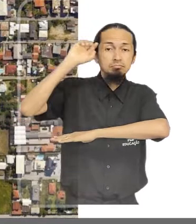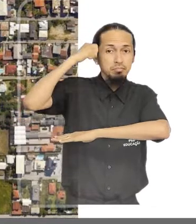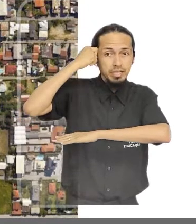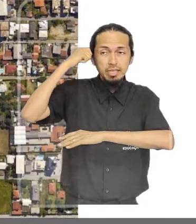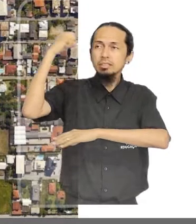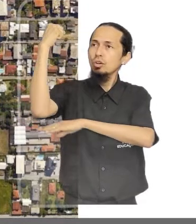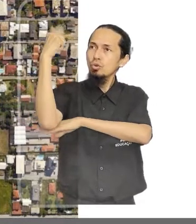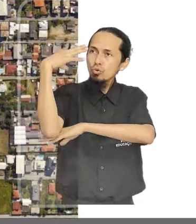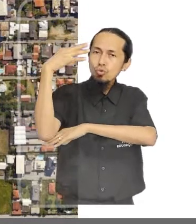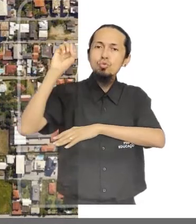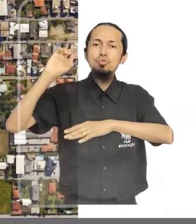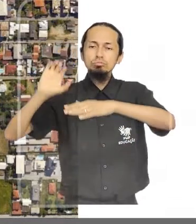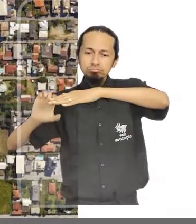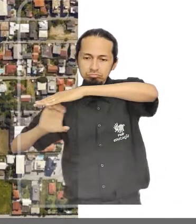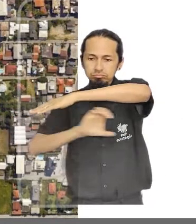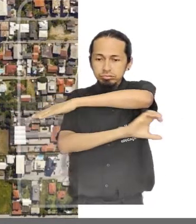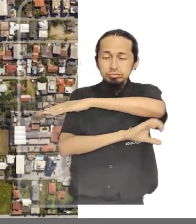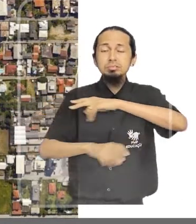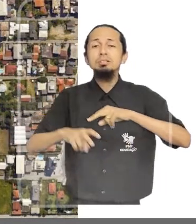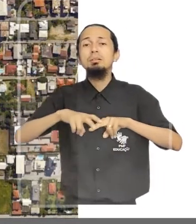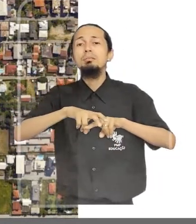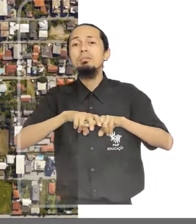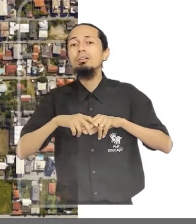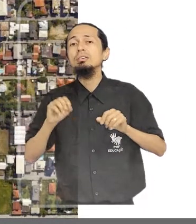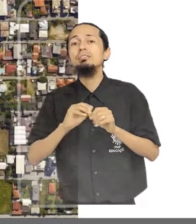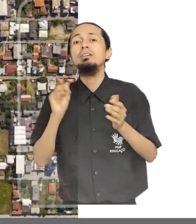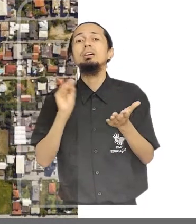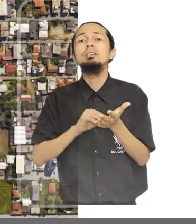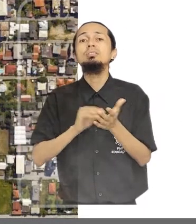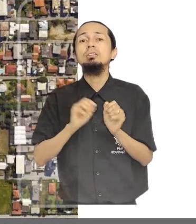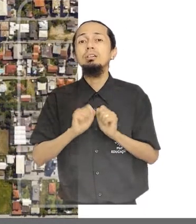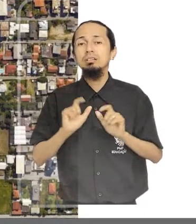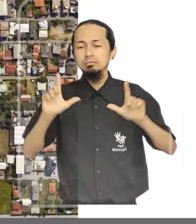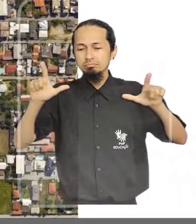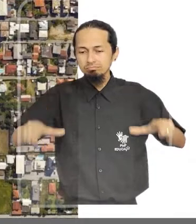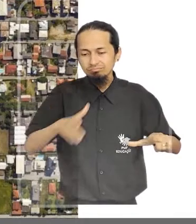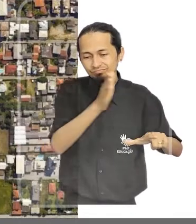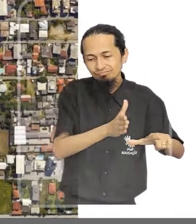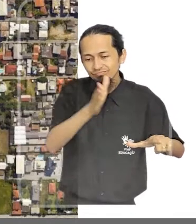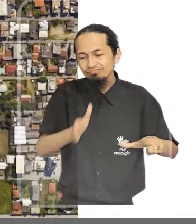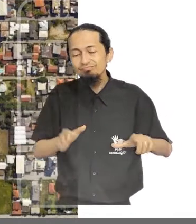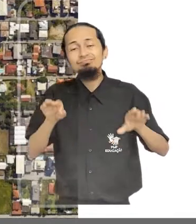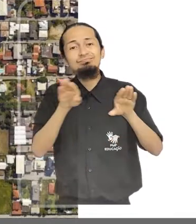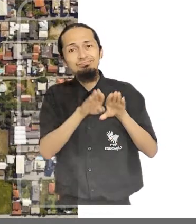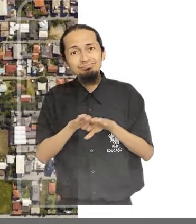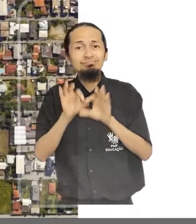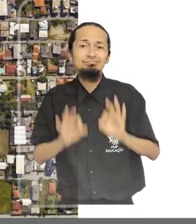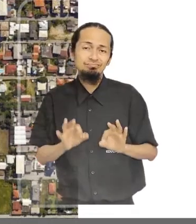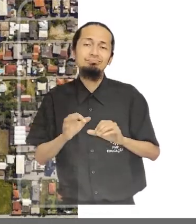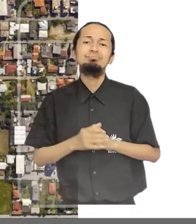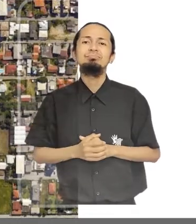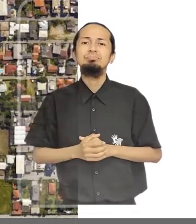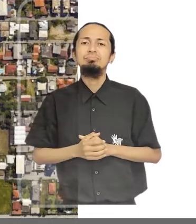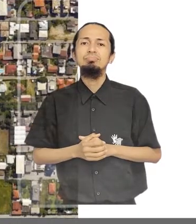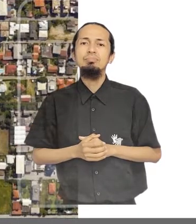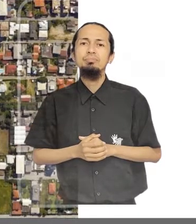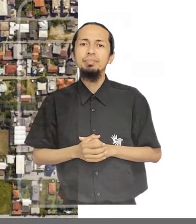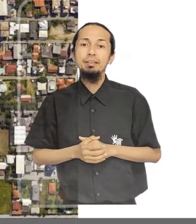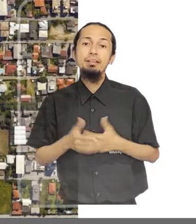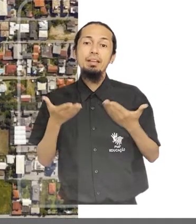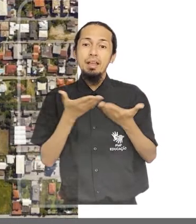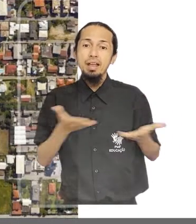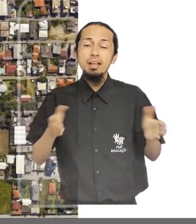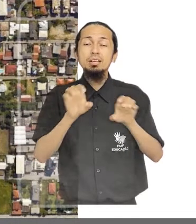iluminação e saneamento básico, reflexos da falta de parcelamento regular do solo. A estrutura